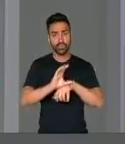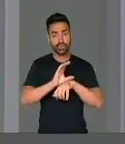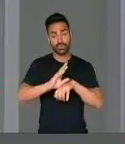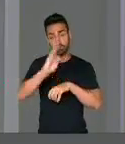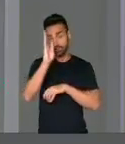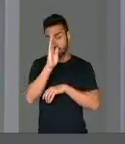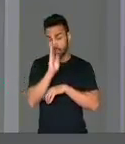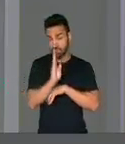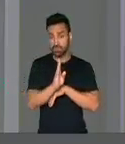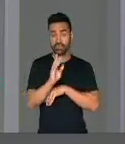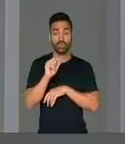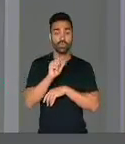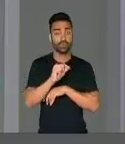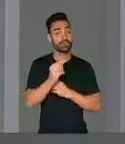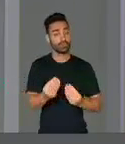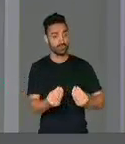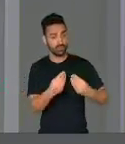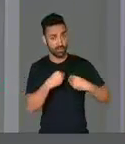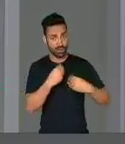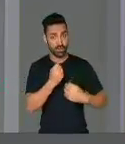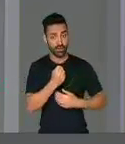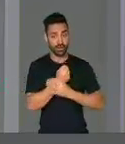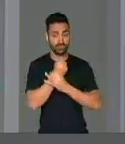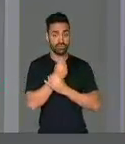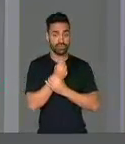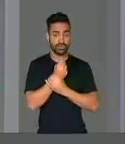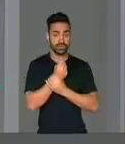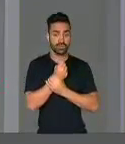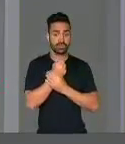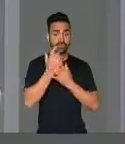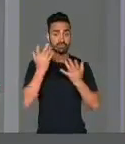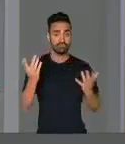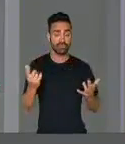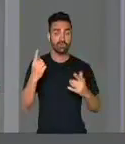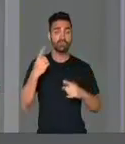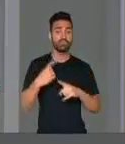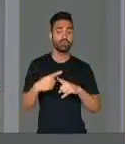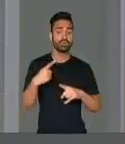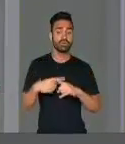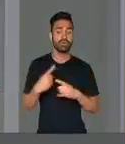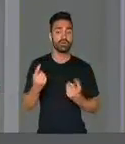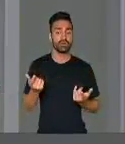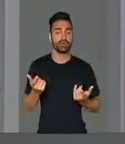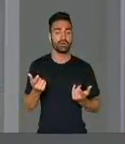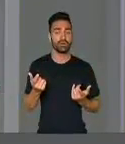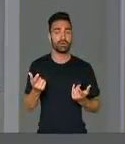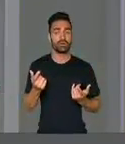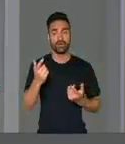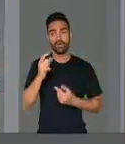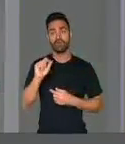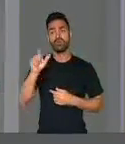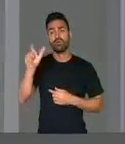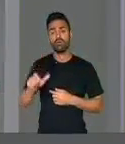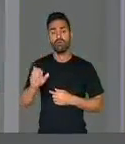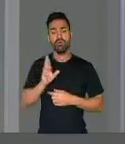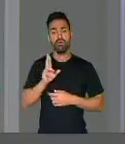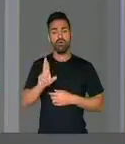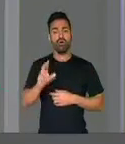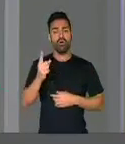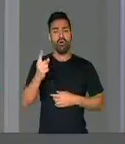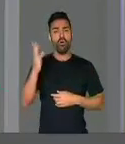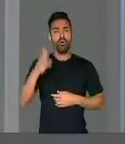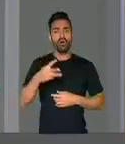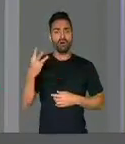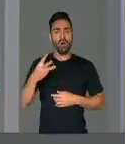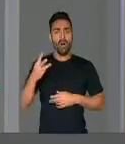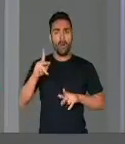nesse sentido, nos garante. Então, por que não permitir que quem representa um terço da